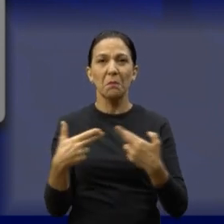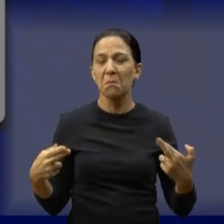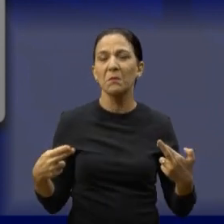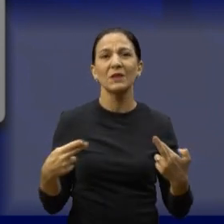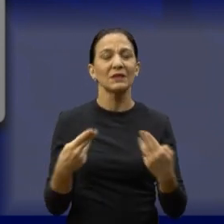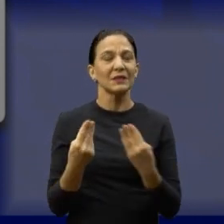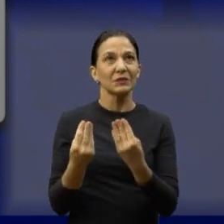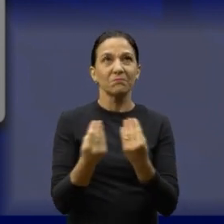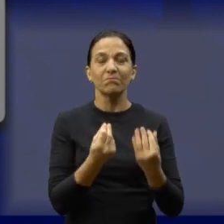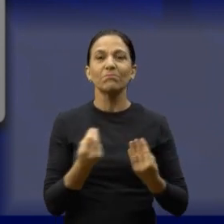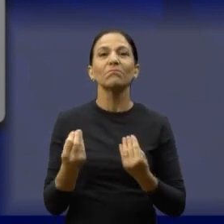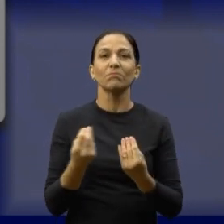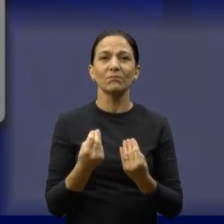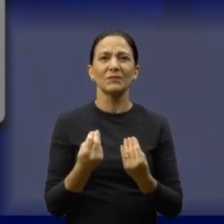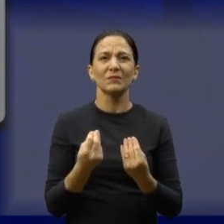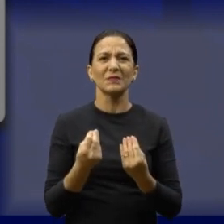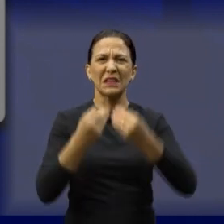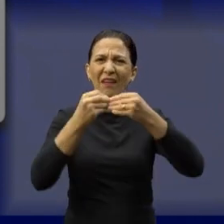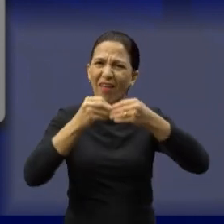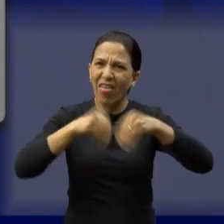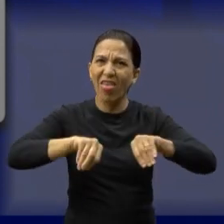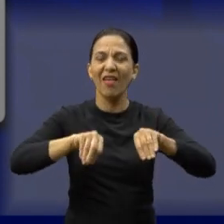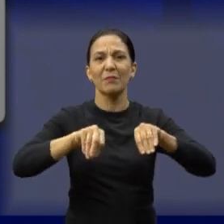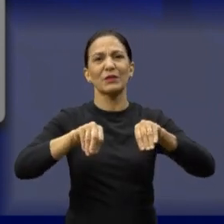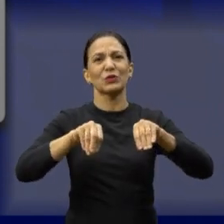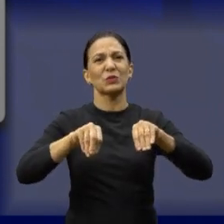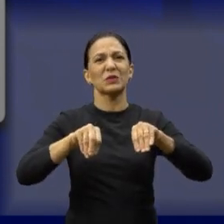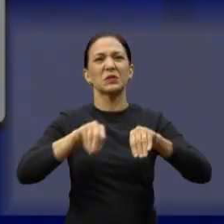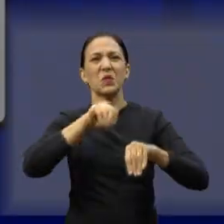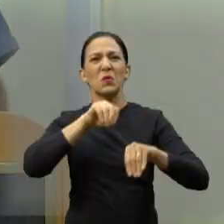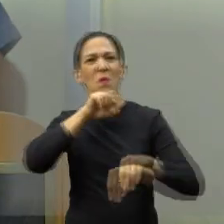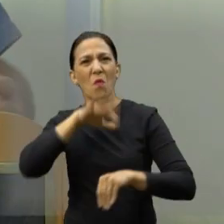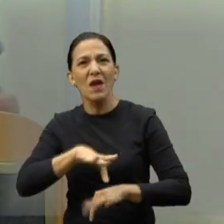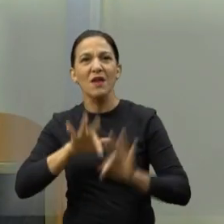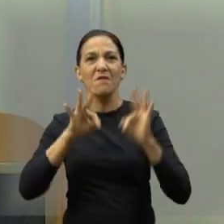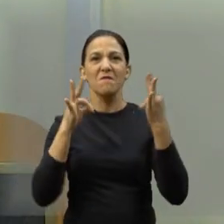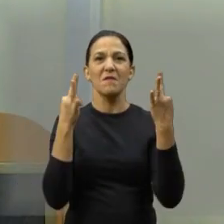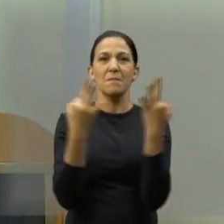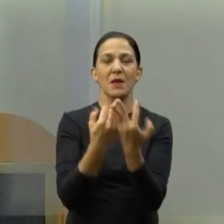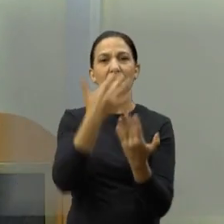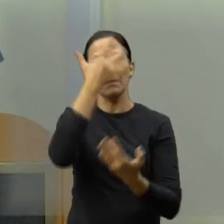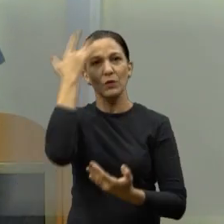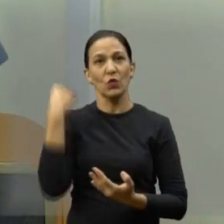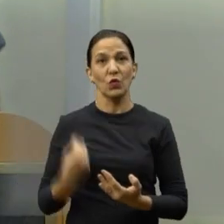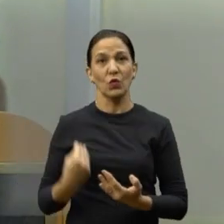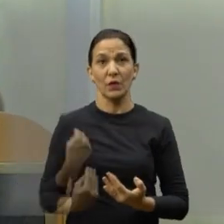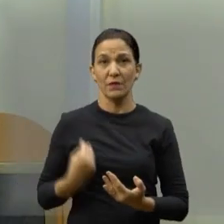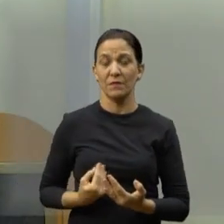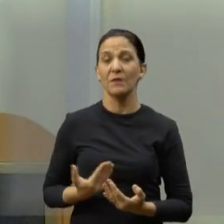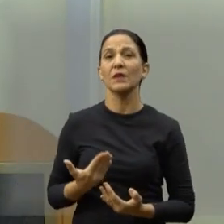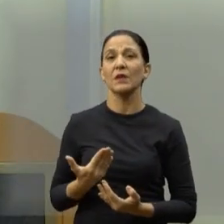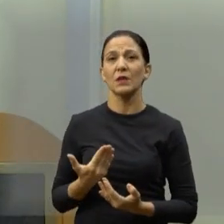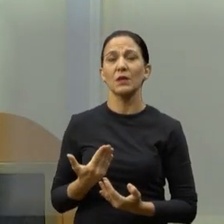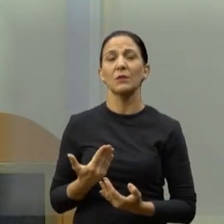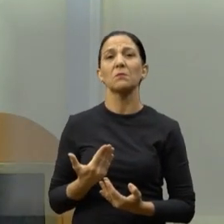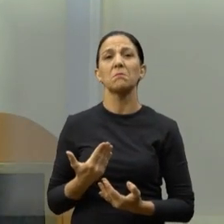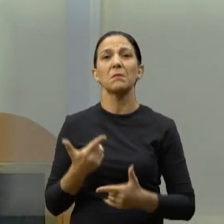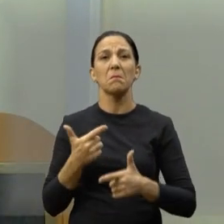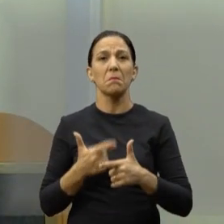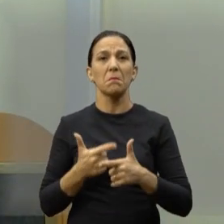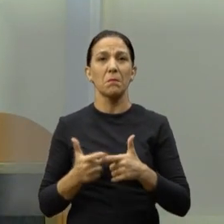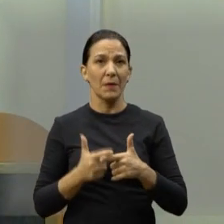dessa desgraça, né, que foi para a família e para todos nós que vivemos naquela época, convivemos com essa situação,